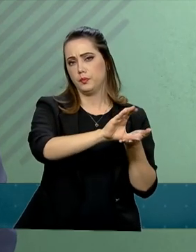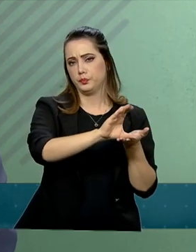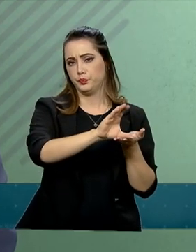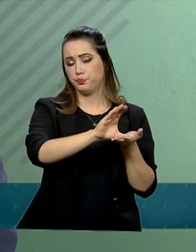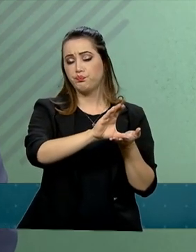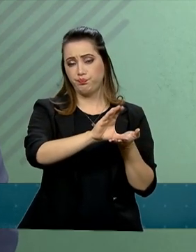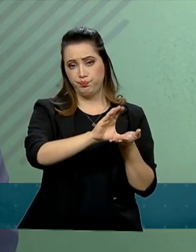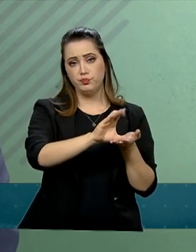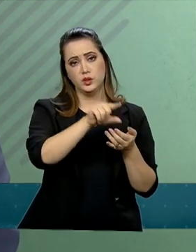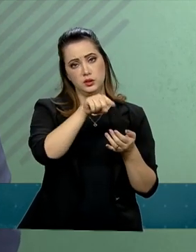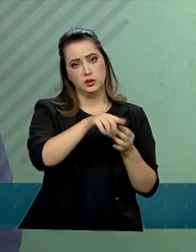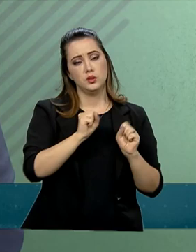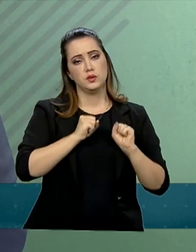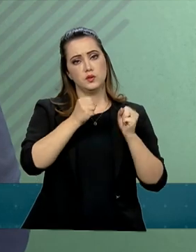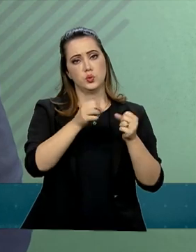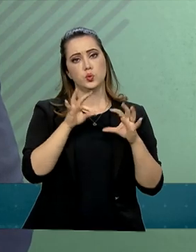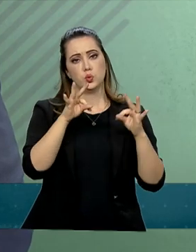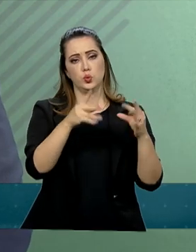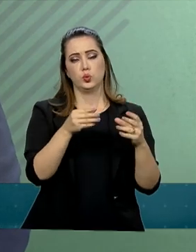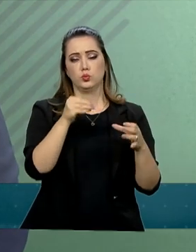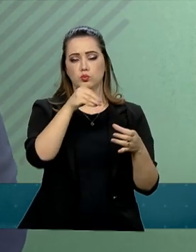que ele tem mantido todo o seu esforço.